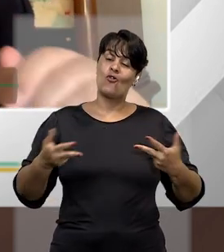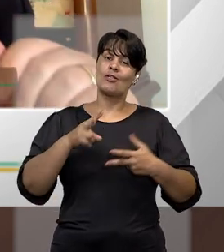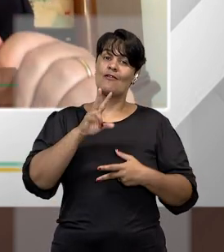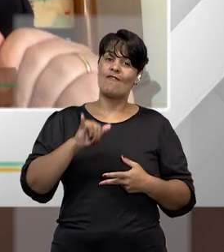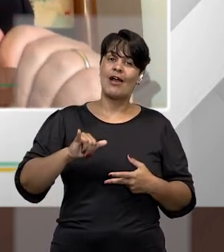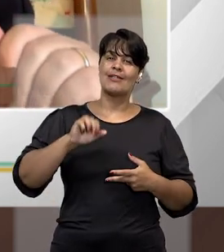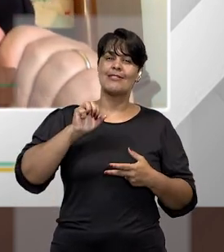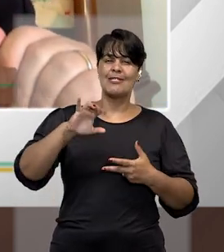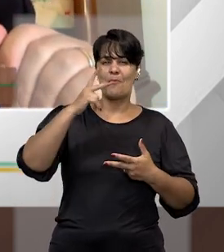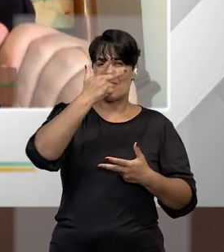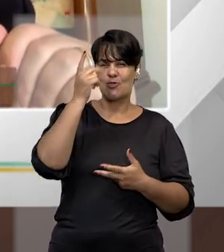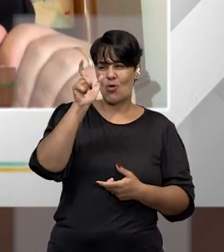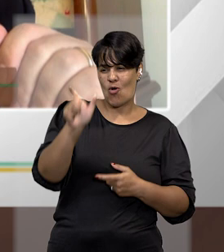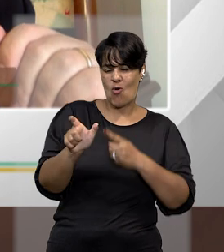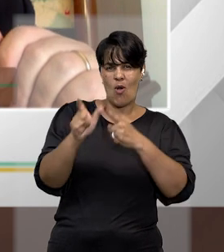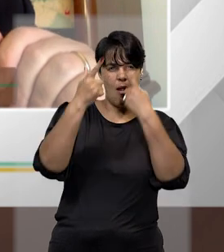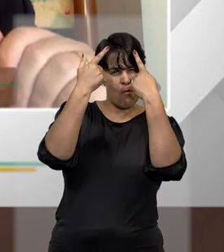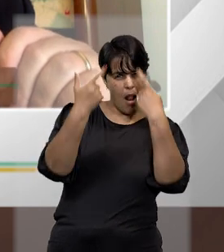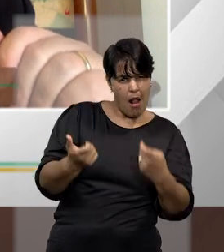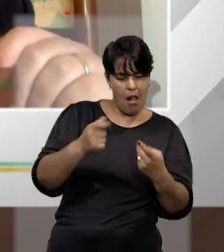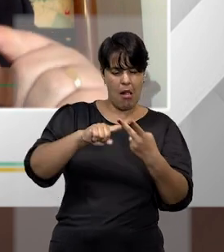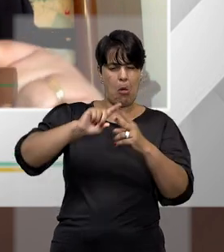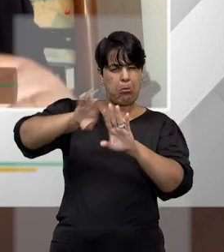ameaça e, portanto,